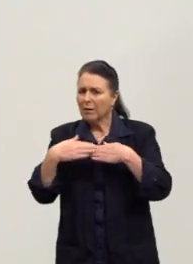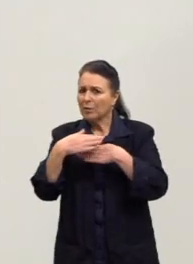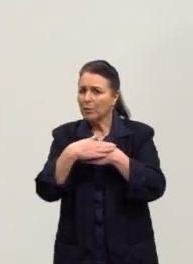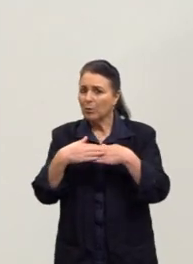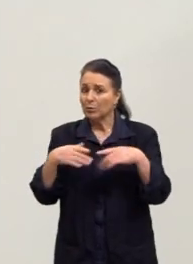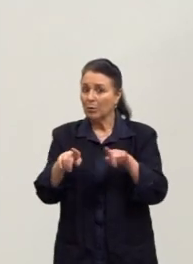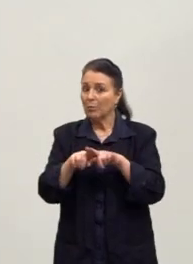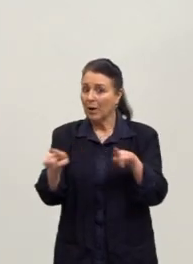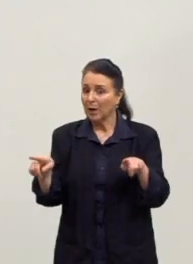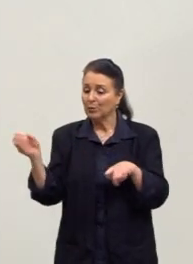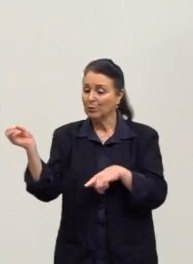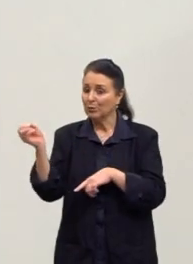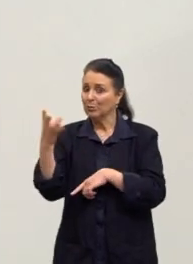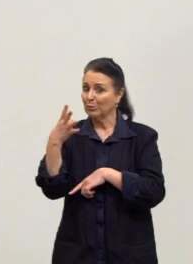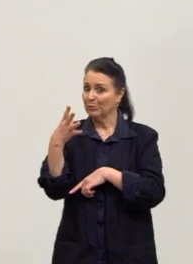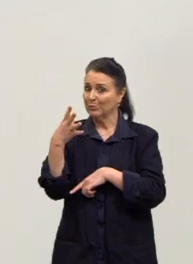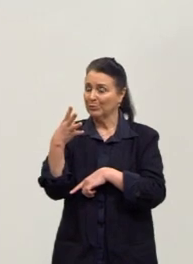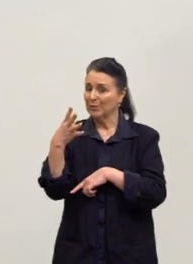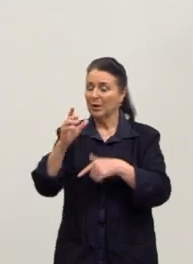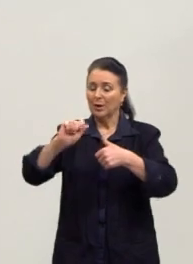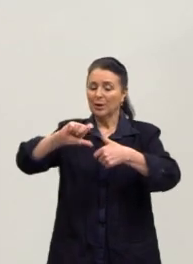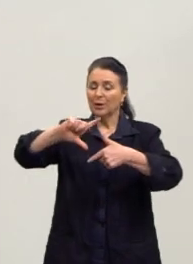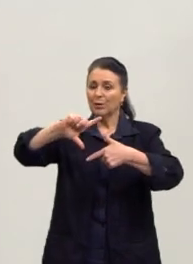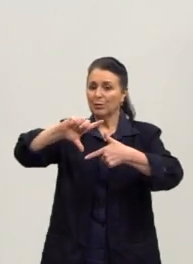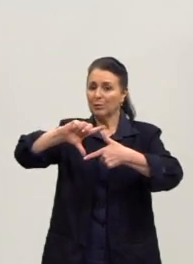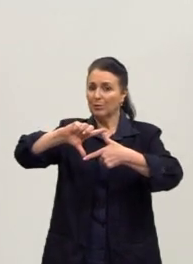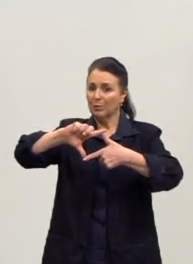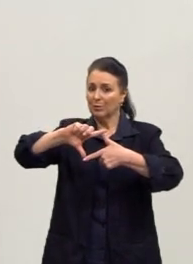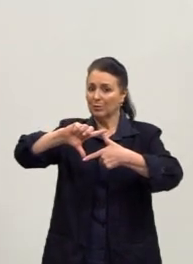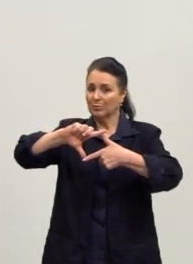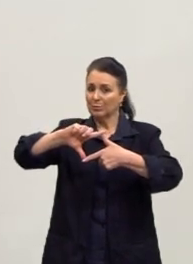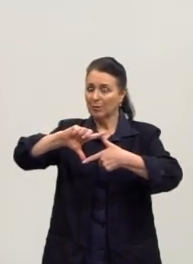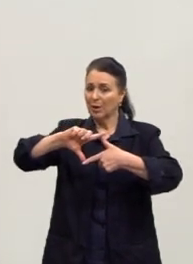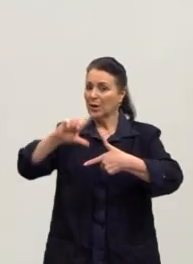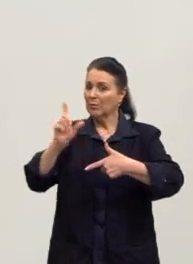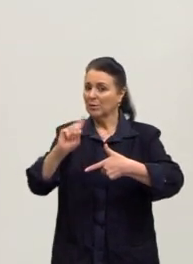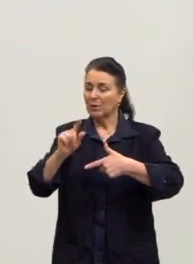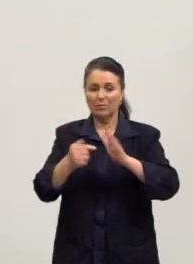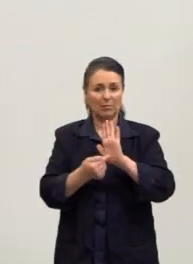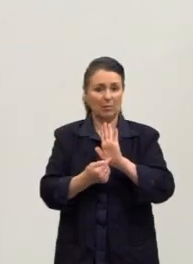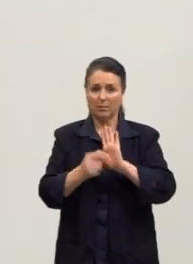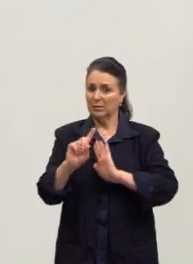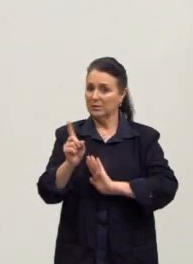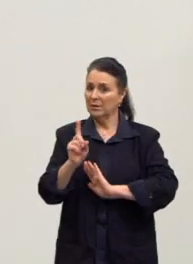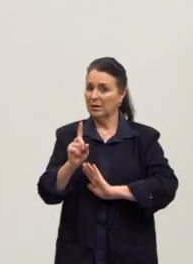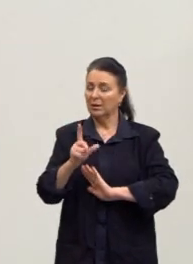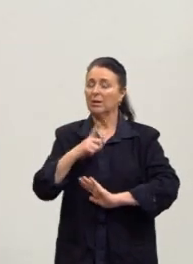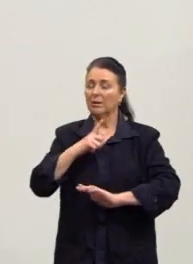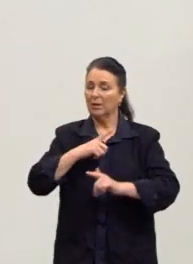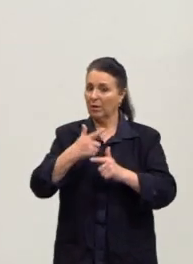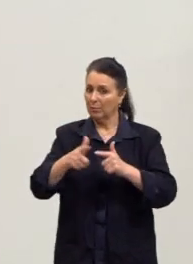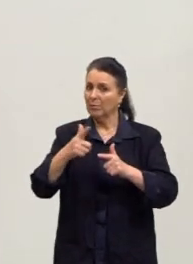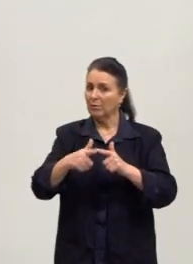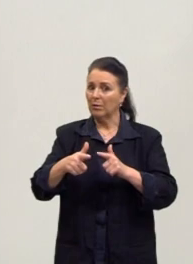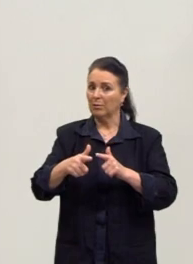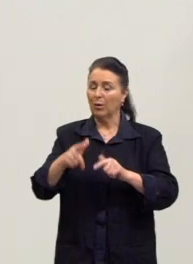delicada. E já os modernistas, não. Os modernistas vêm para mostrar, ó, não é bem assim, a gente tem problema. O nosso país é